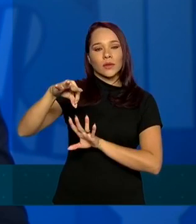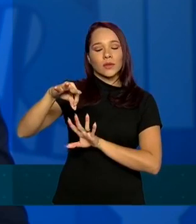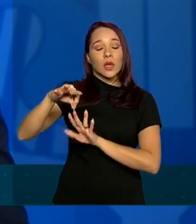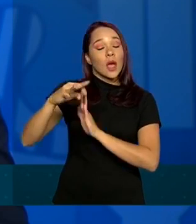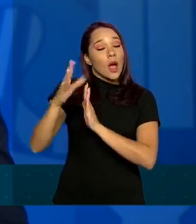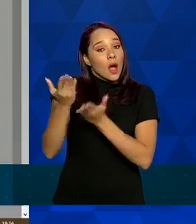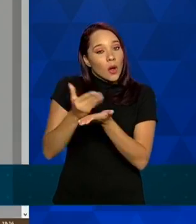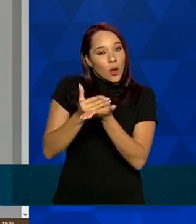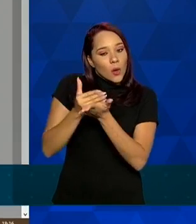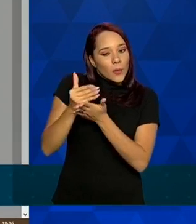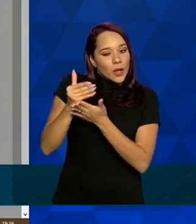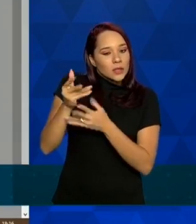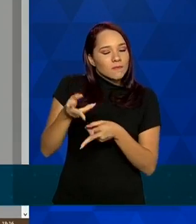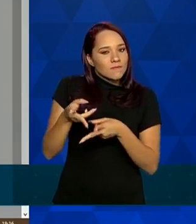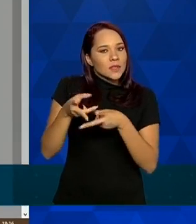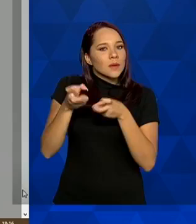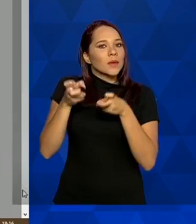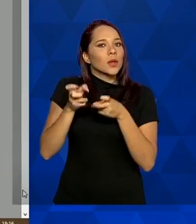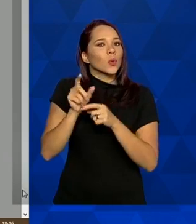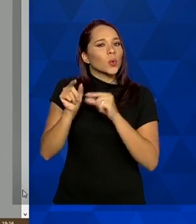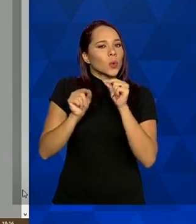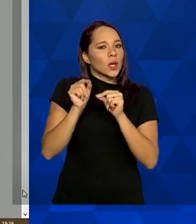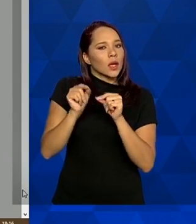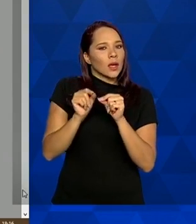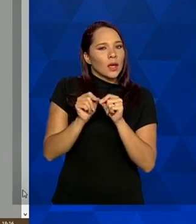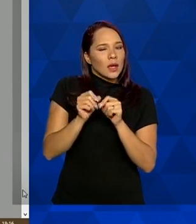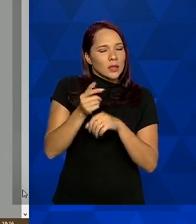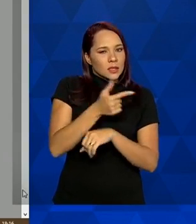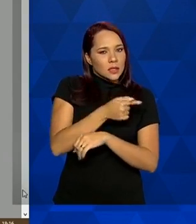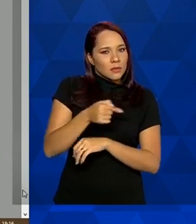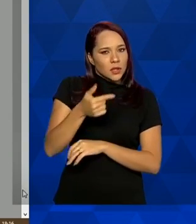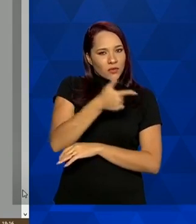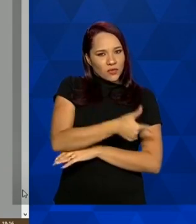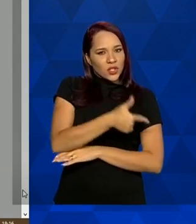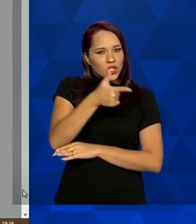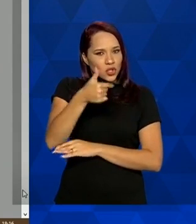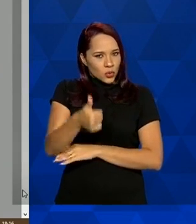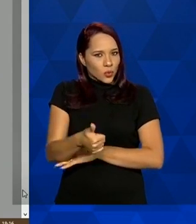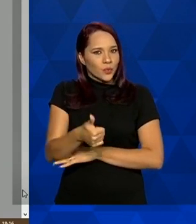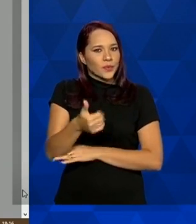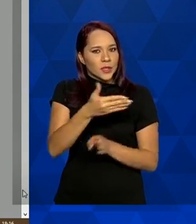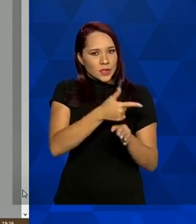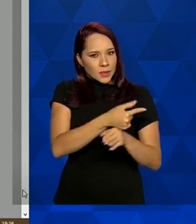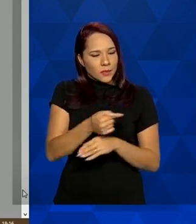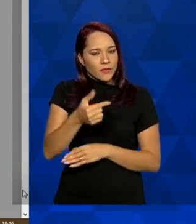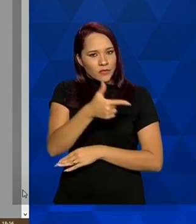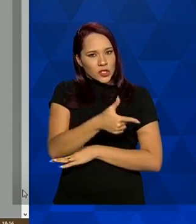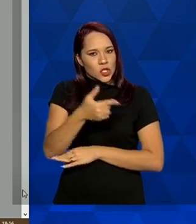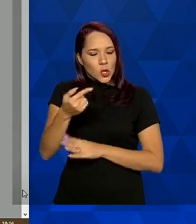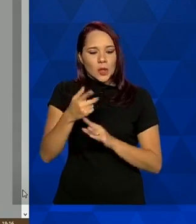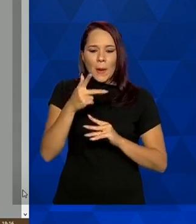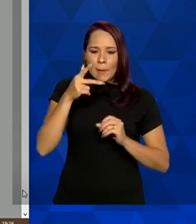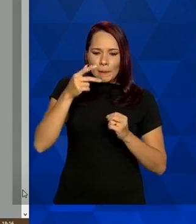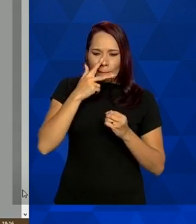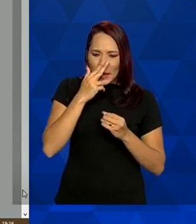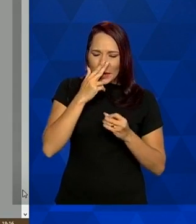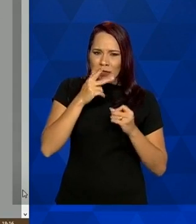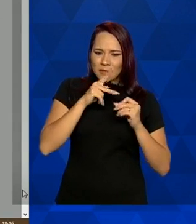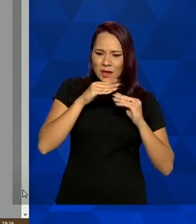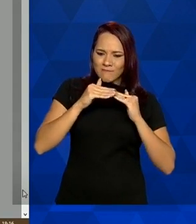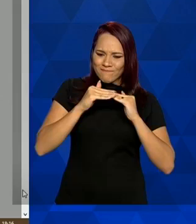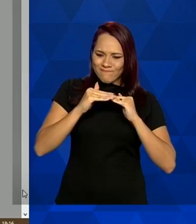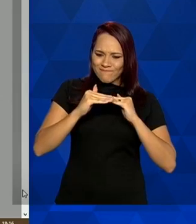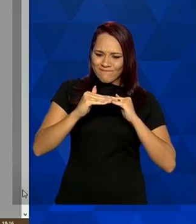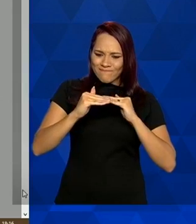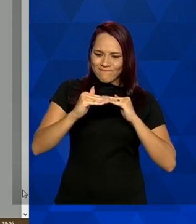a gente começa a perceber, entre as semanas 21 e 22, uma tendência à estabilização, mas